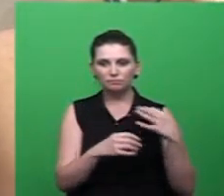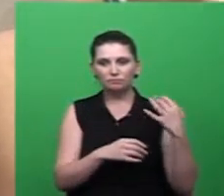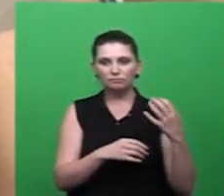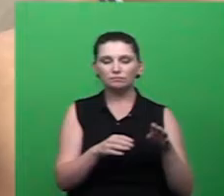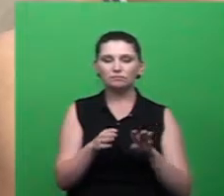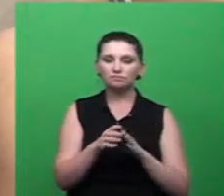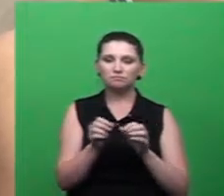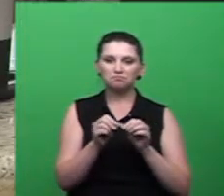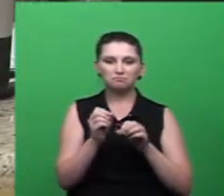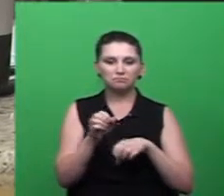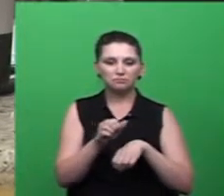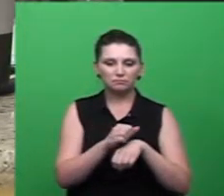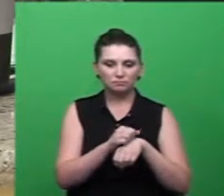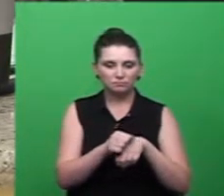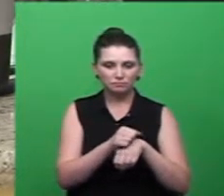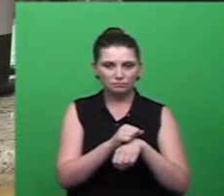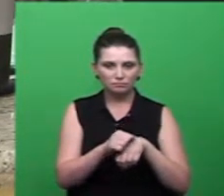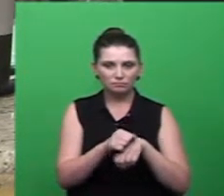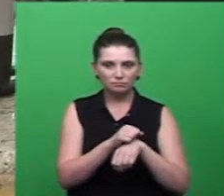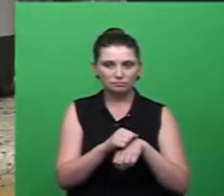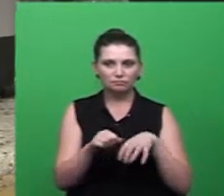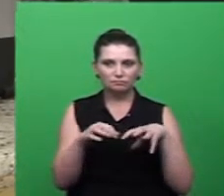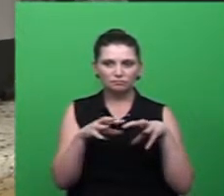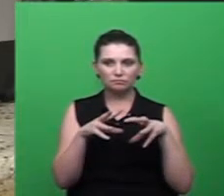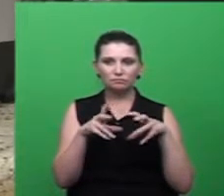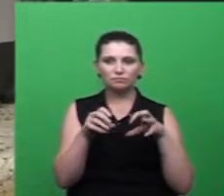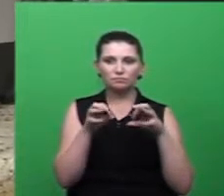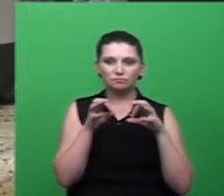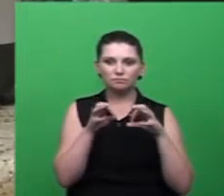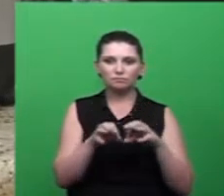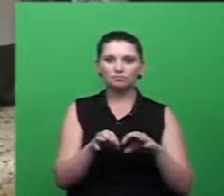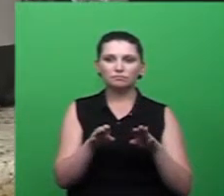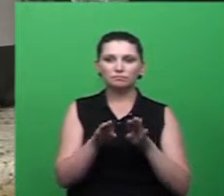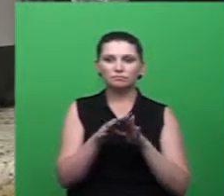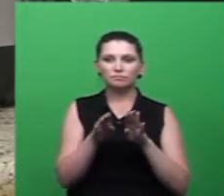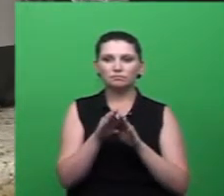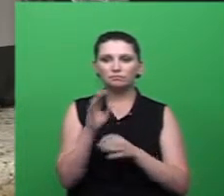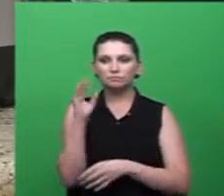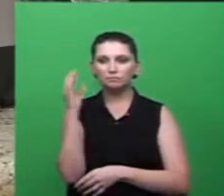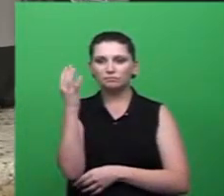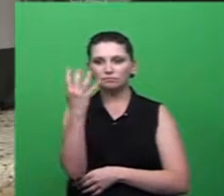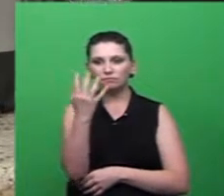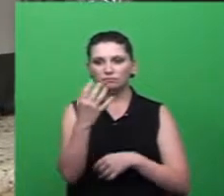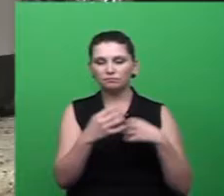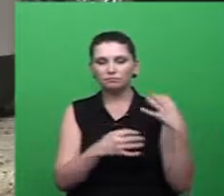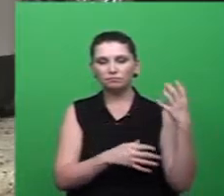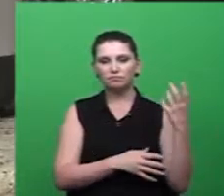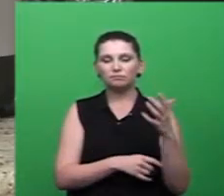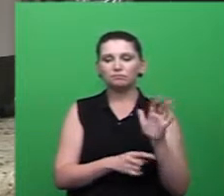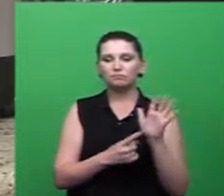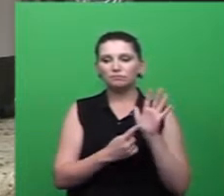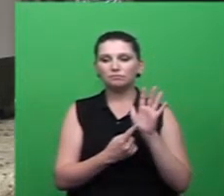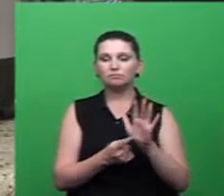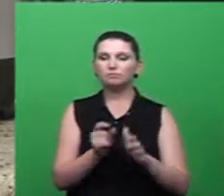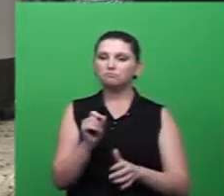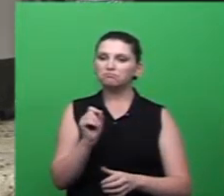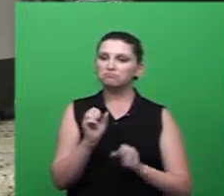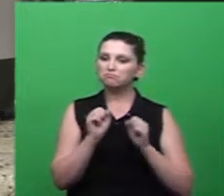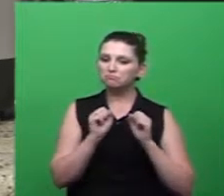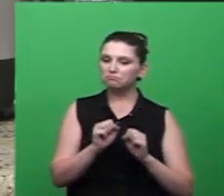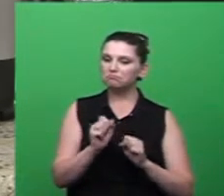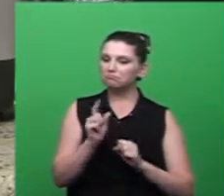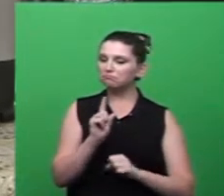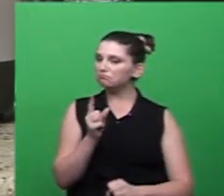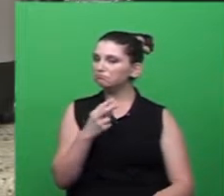própria Fundação Municipal do Meio Ambiente como também na Defesa Civil mostrando o que pode e o que não pode